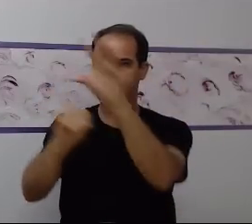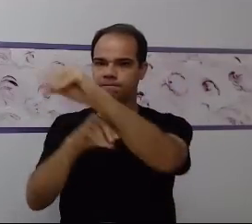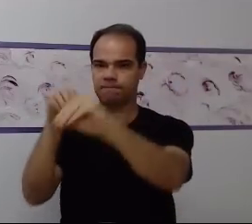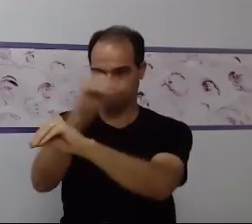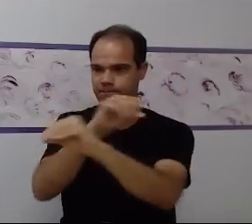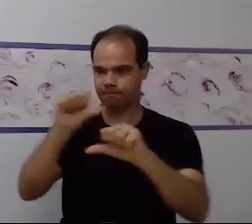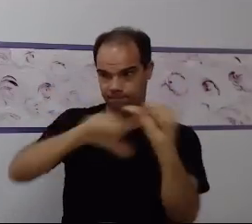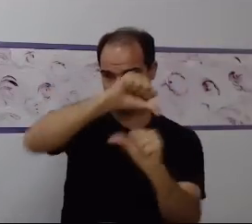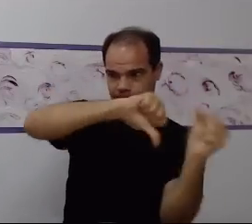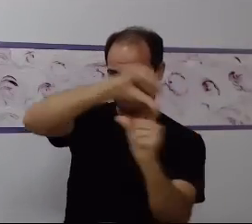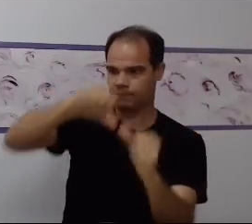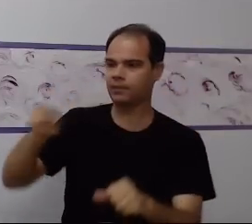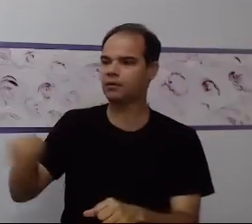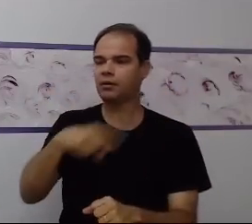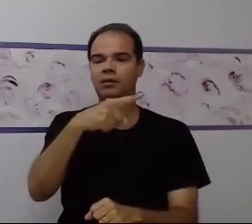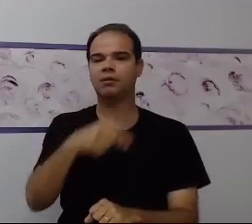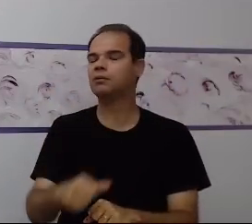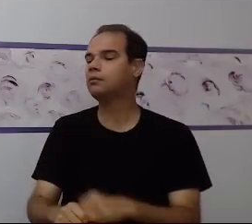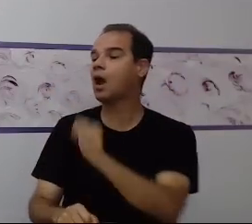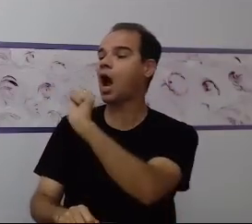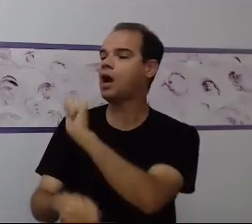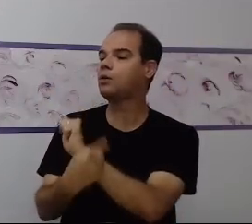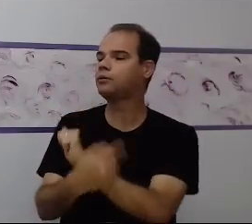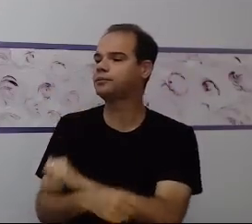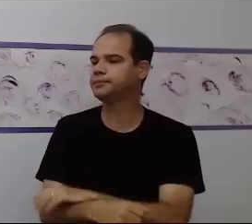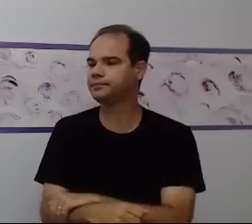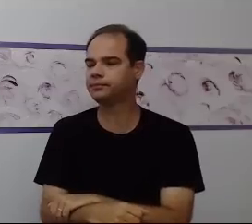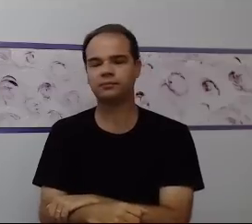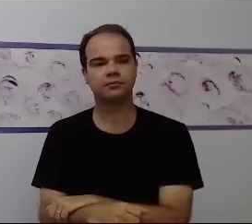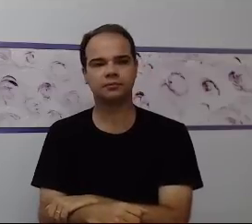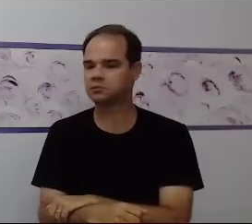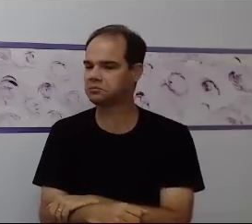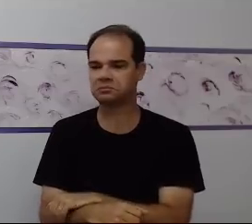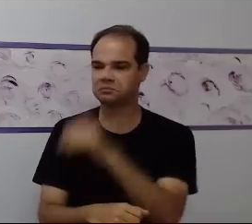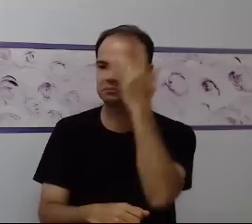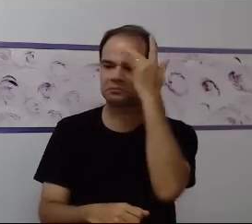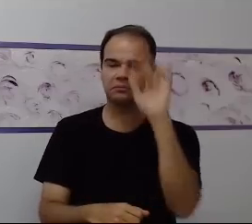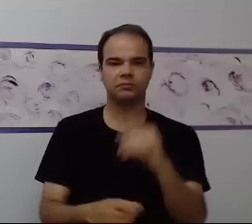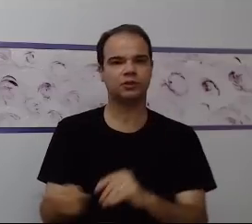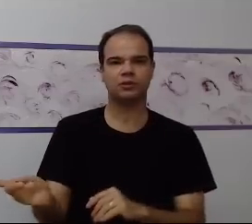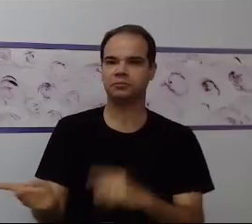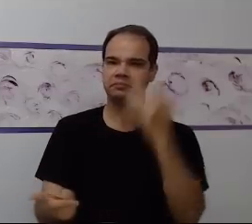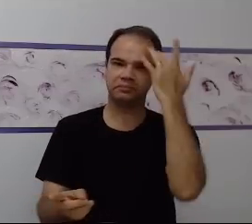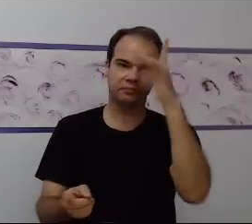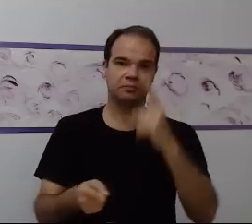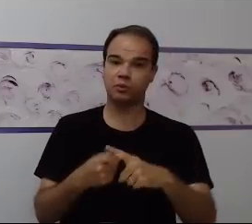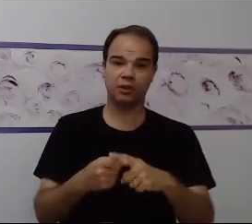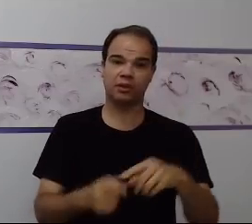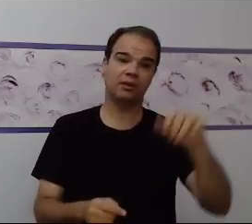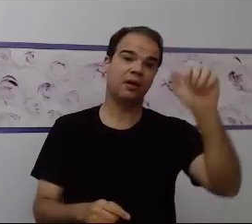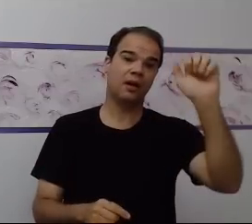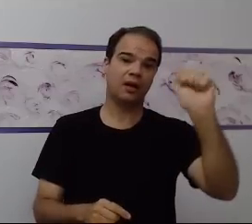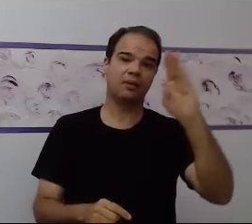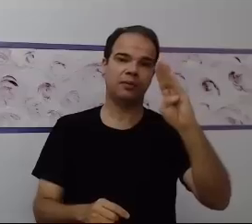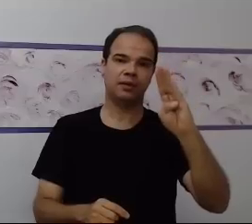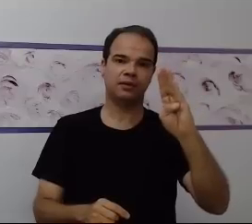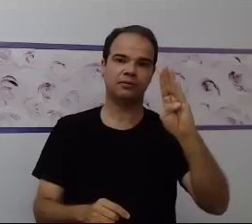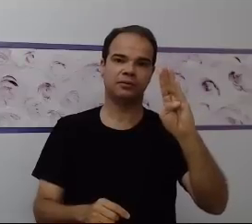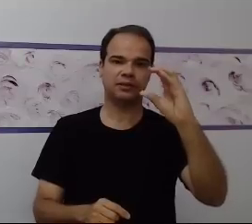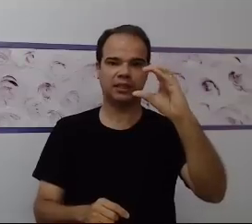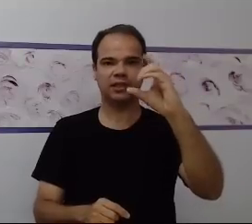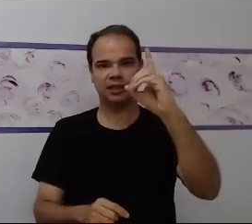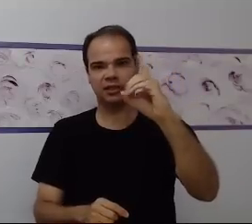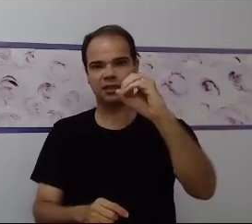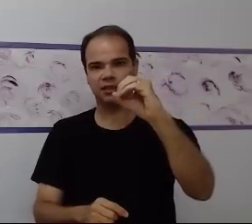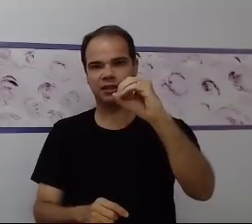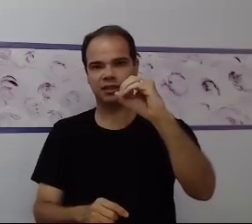condicionado àquela aprendizagem, não houve uma aprendizagem generalizada. Com certeza. Um outro